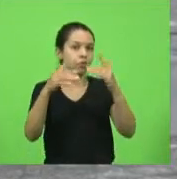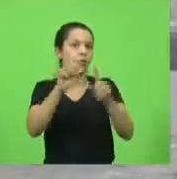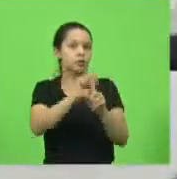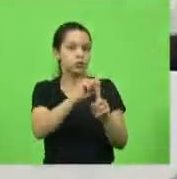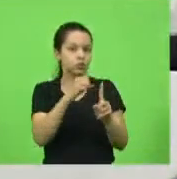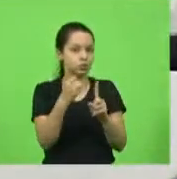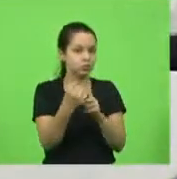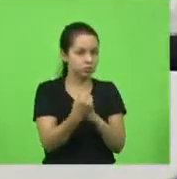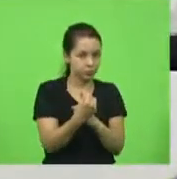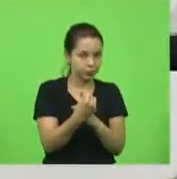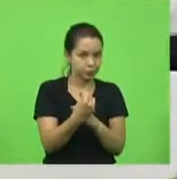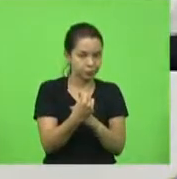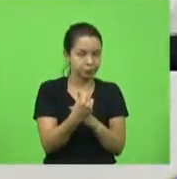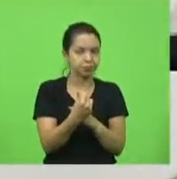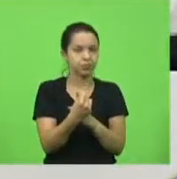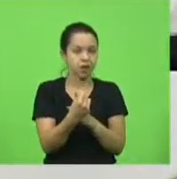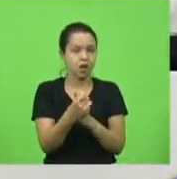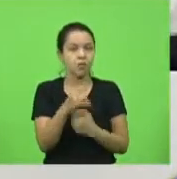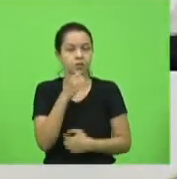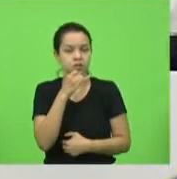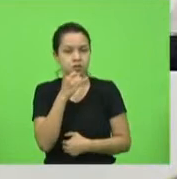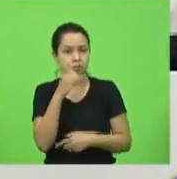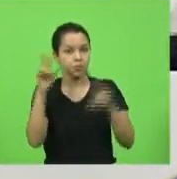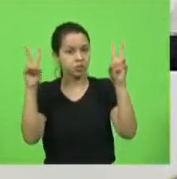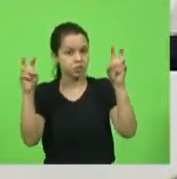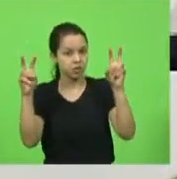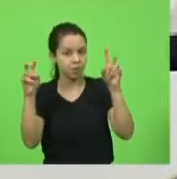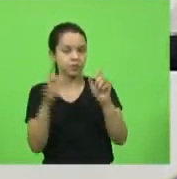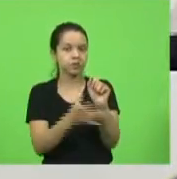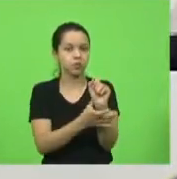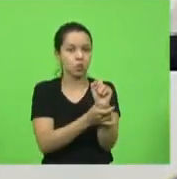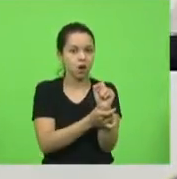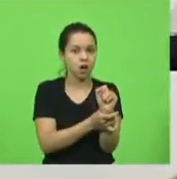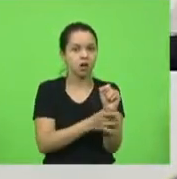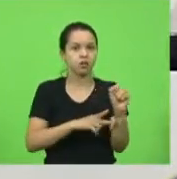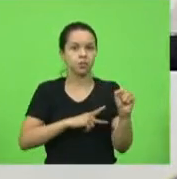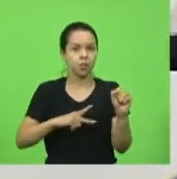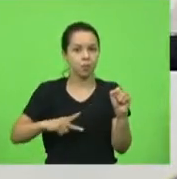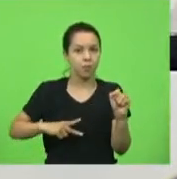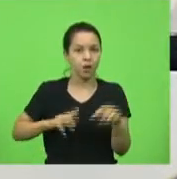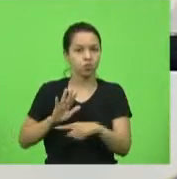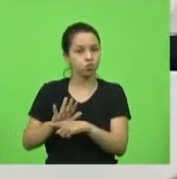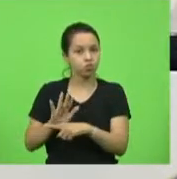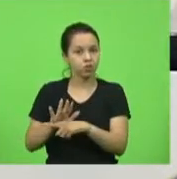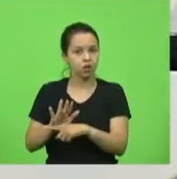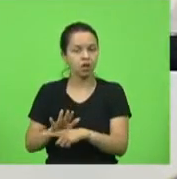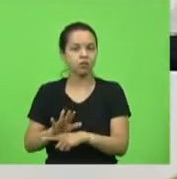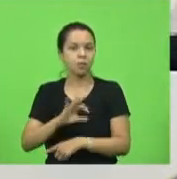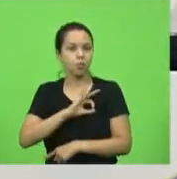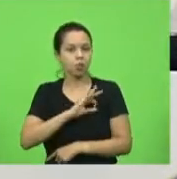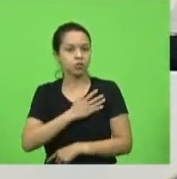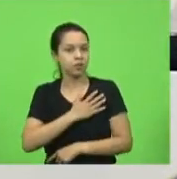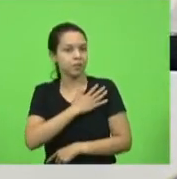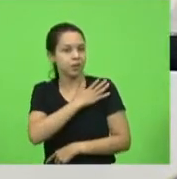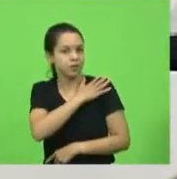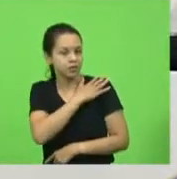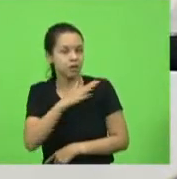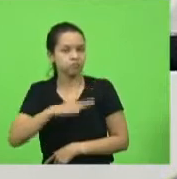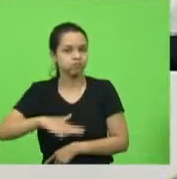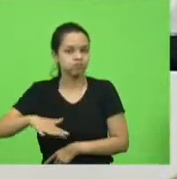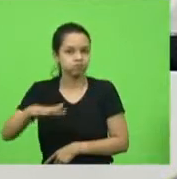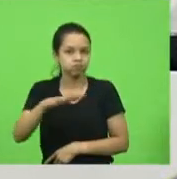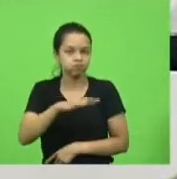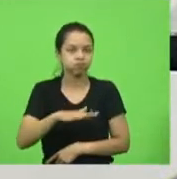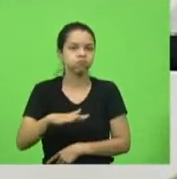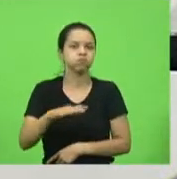pautas como segurança pública, ajudando a polícia militar em todo o Estado de Santa Catarina, a exemplo